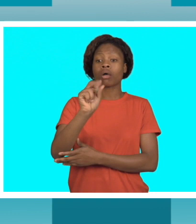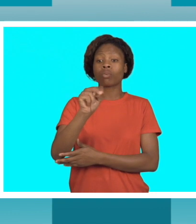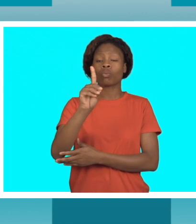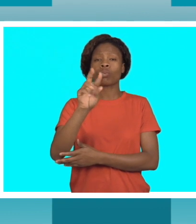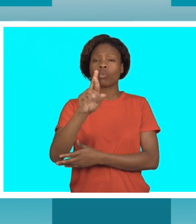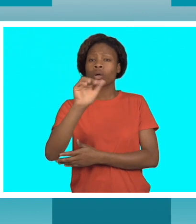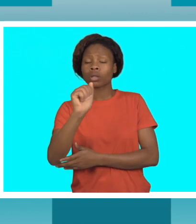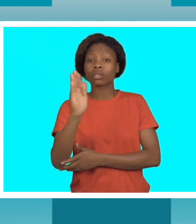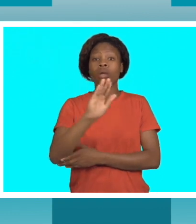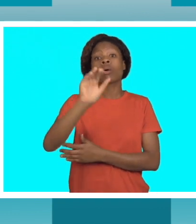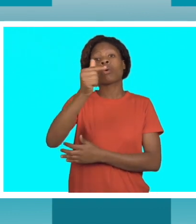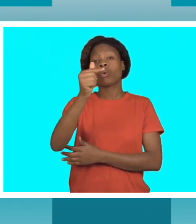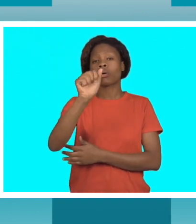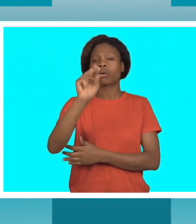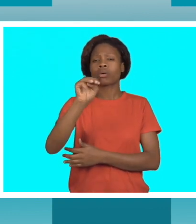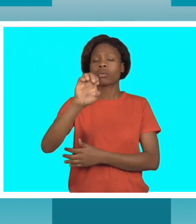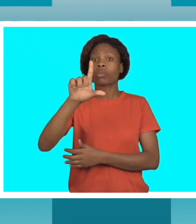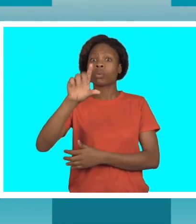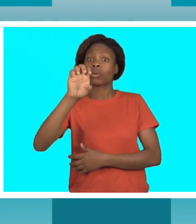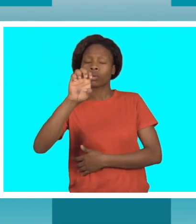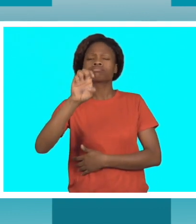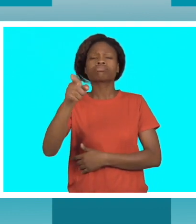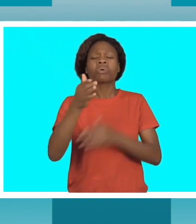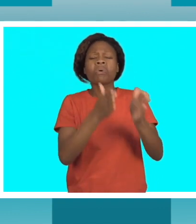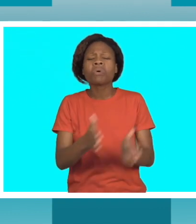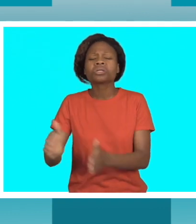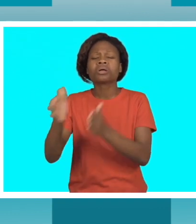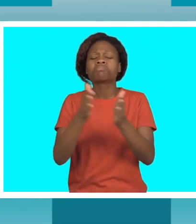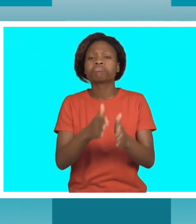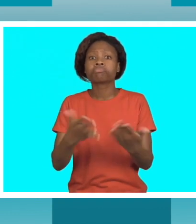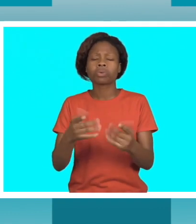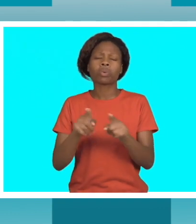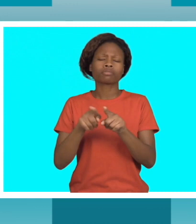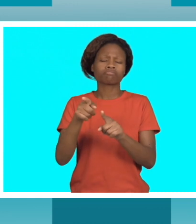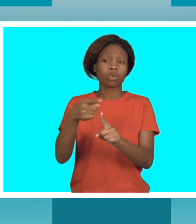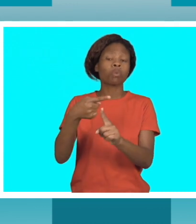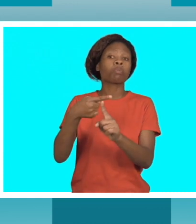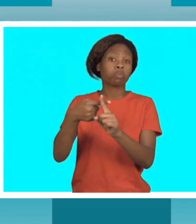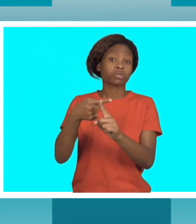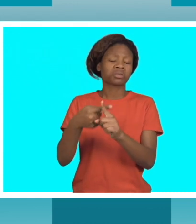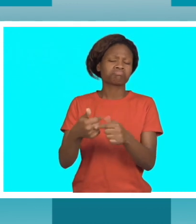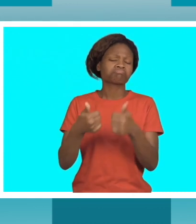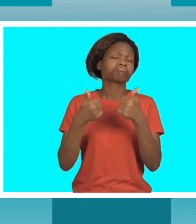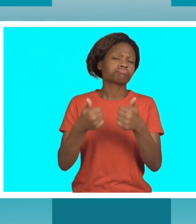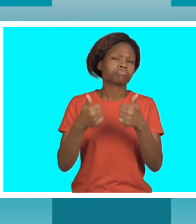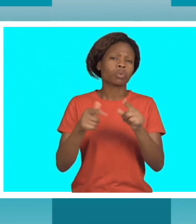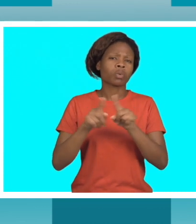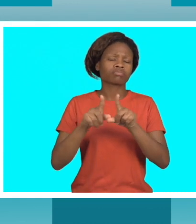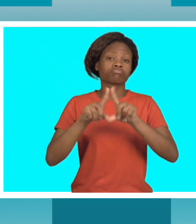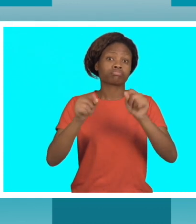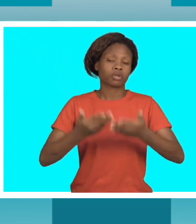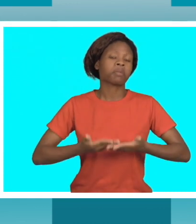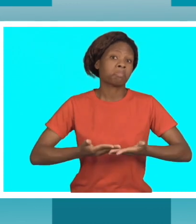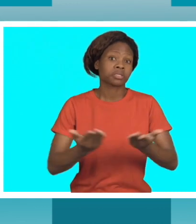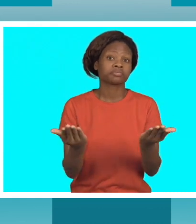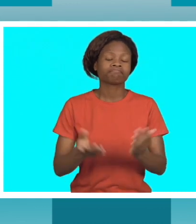houve também música e leitura de romances. Os artistas que abrilhantaram o evento consideram que foi um desafio atuar para um público